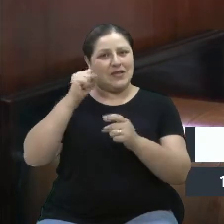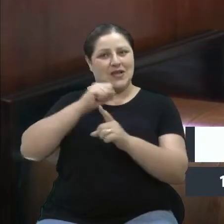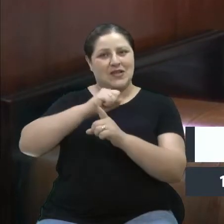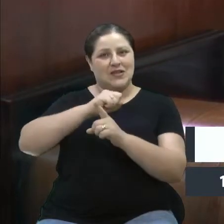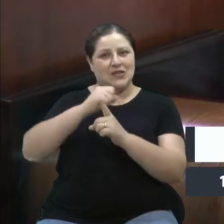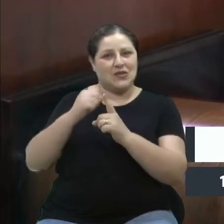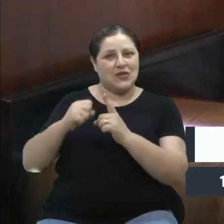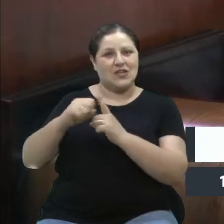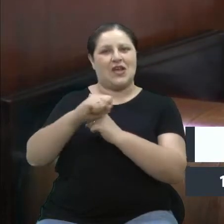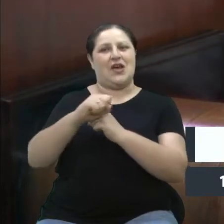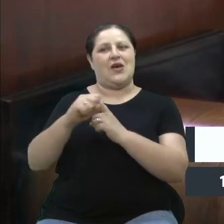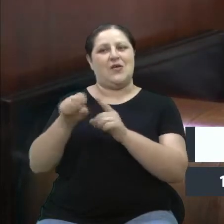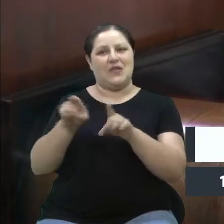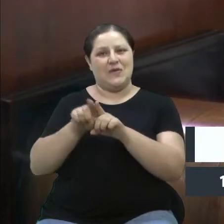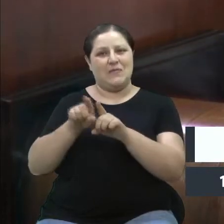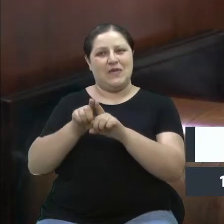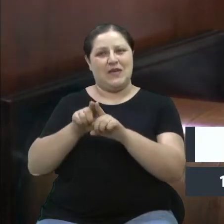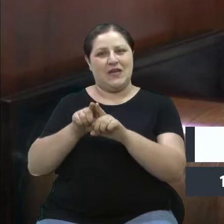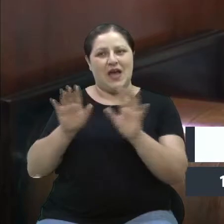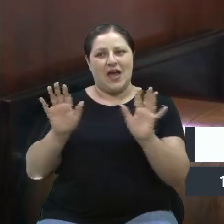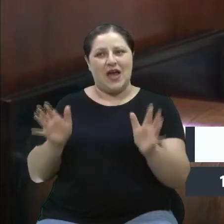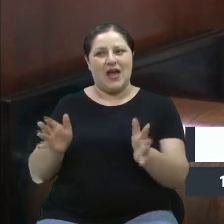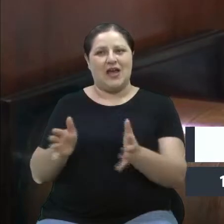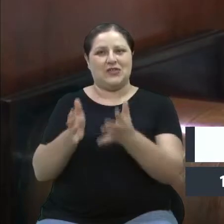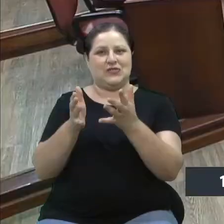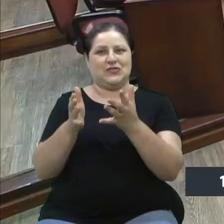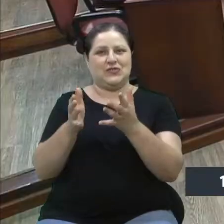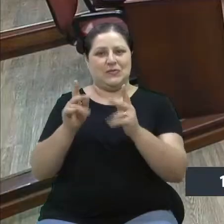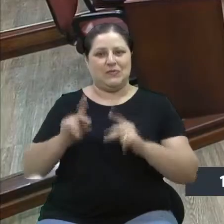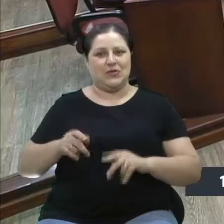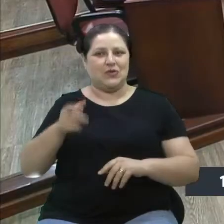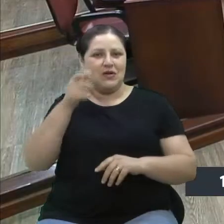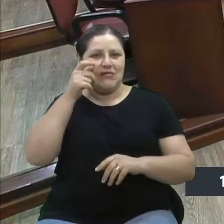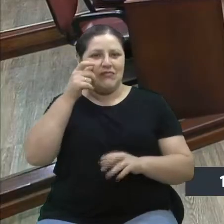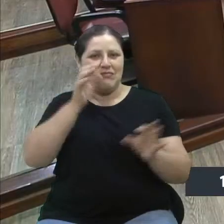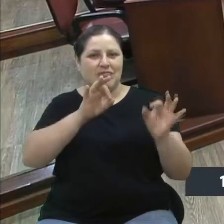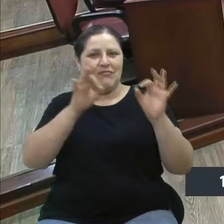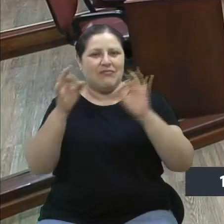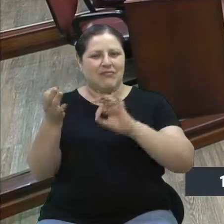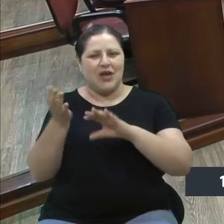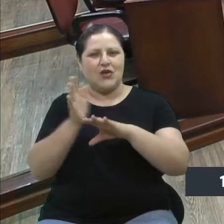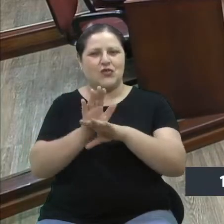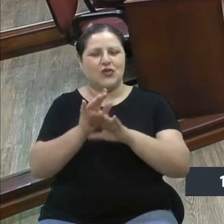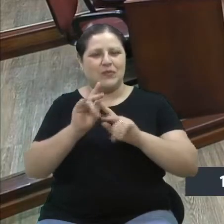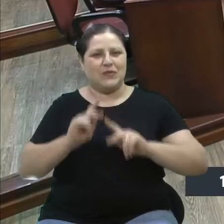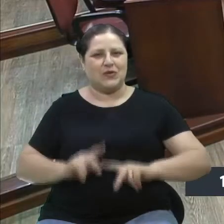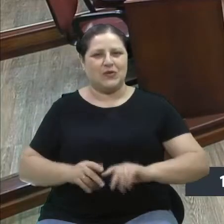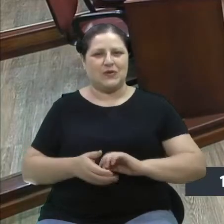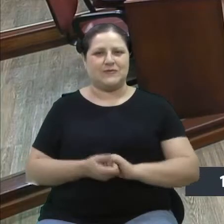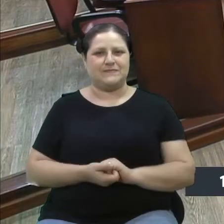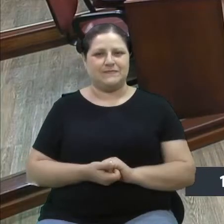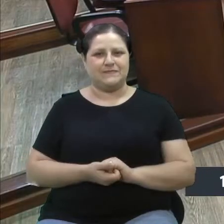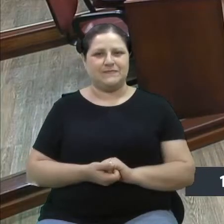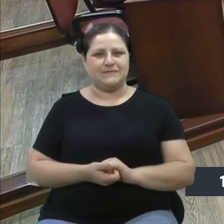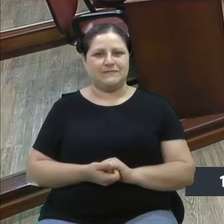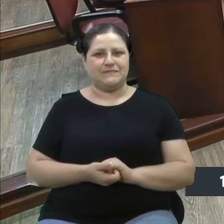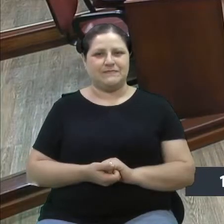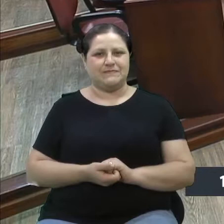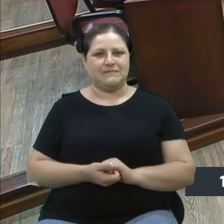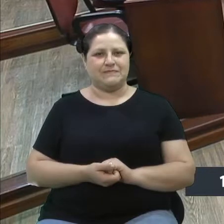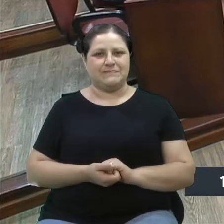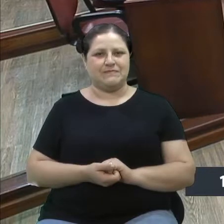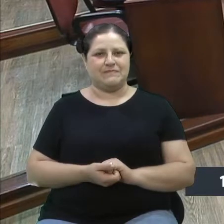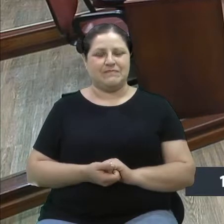ajudar mais as pessoas. Parabéns pela homenagem. Sra. Presidente. Vereador Felipe. Vereador Marisol, extremamente